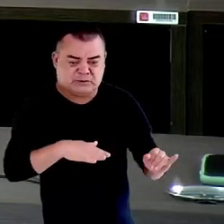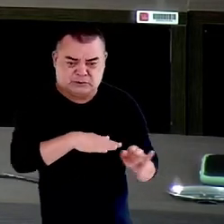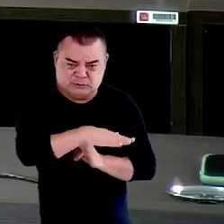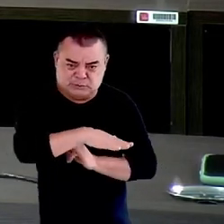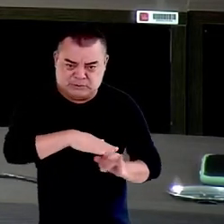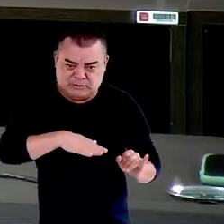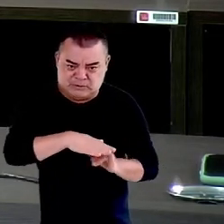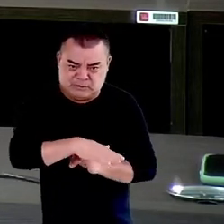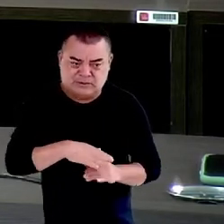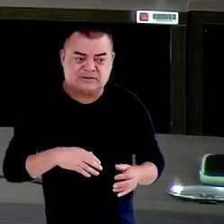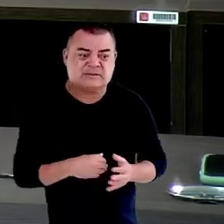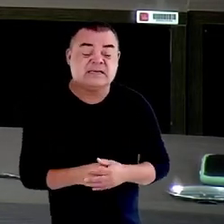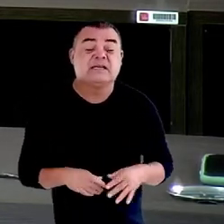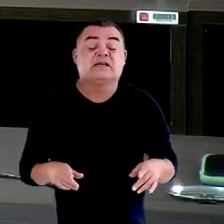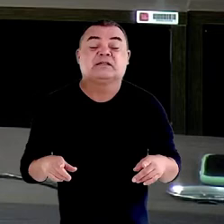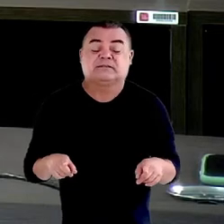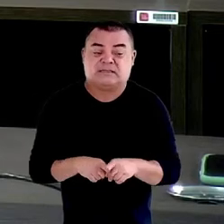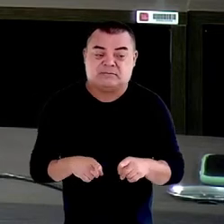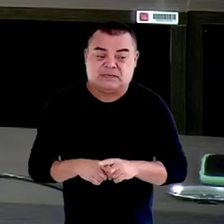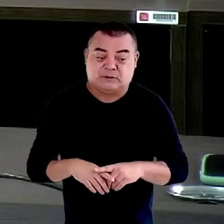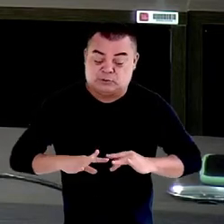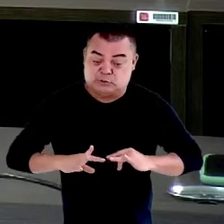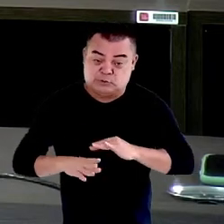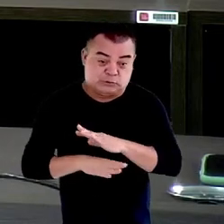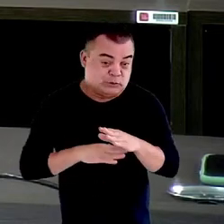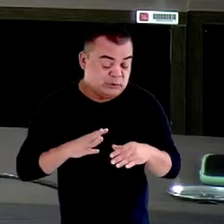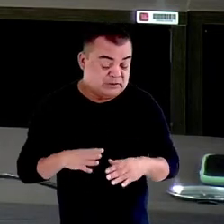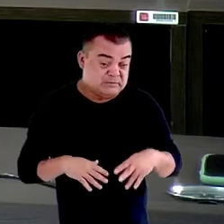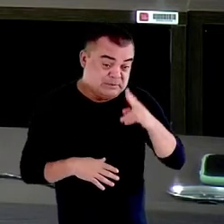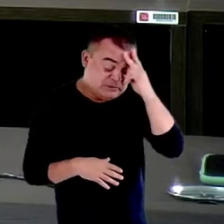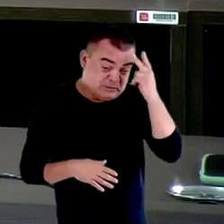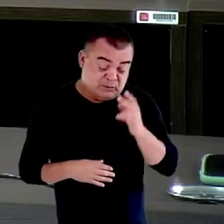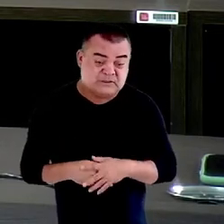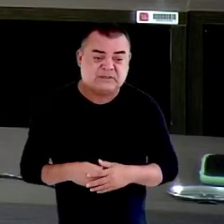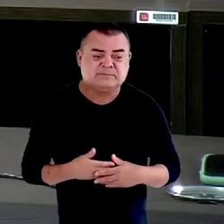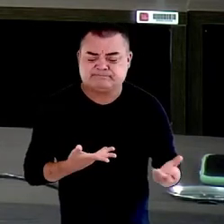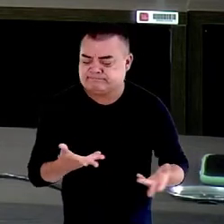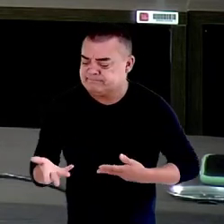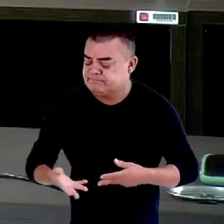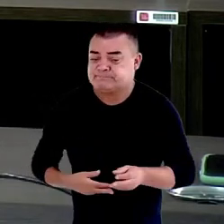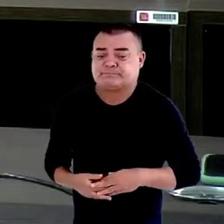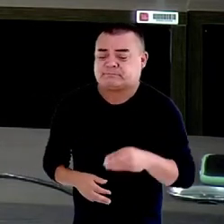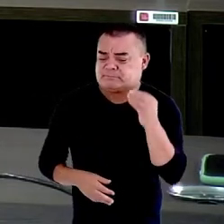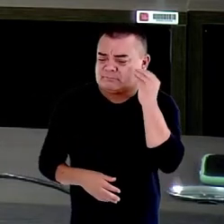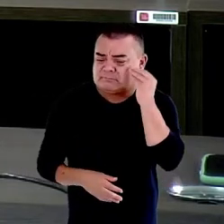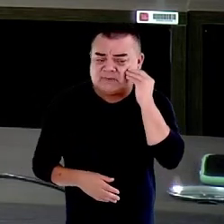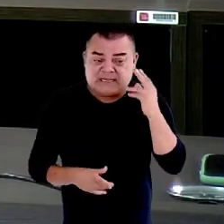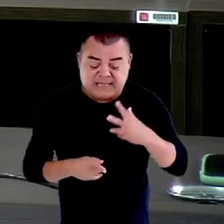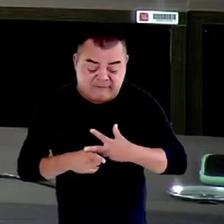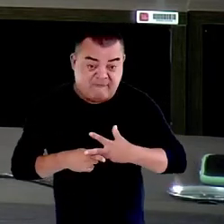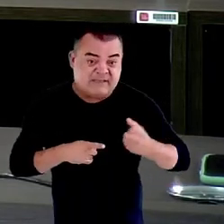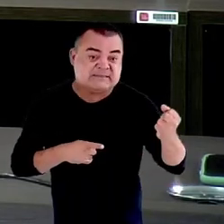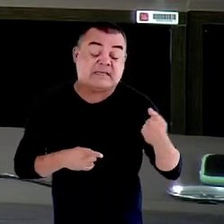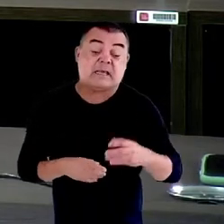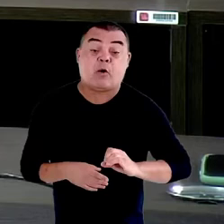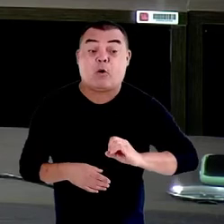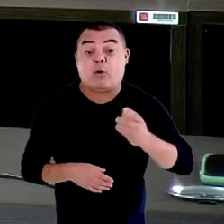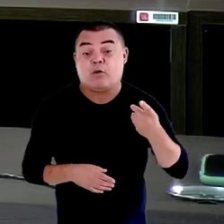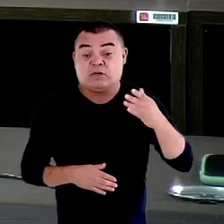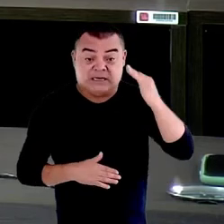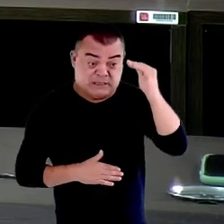essas pessoas que se dedicam a tentar vencer ou pelo menos diminuir